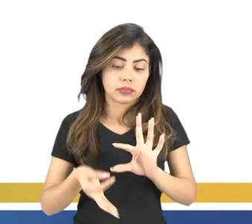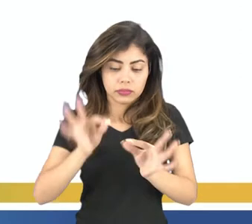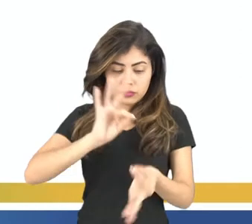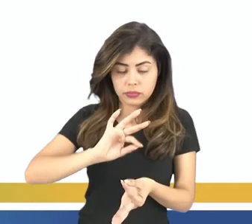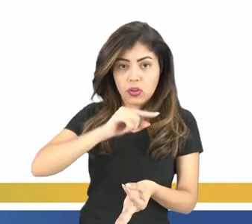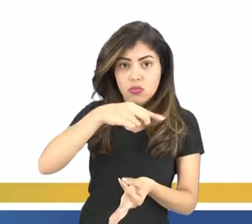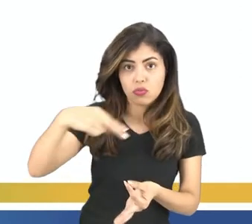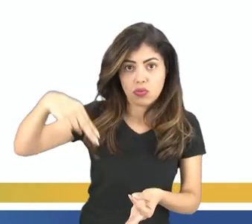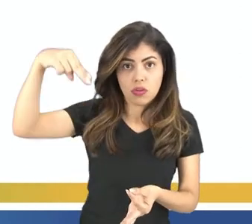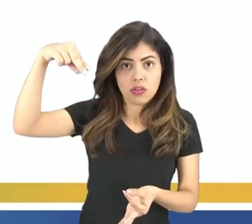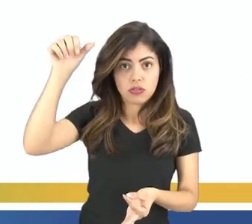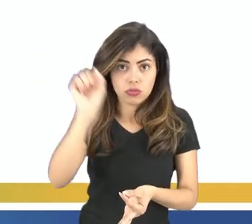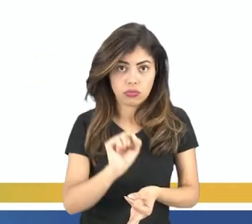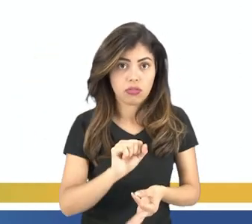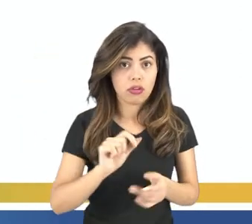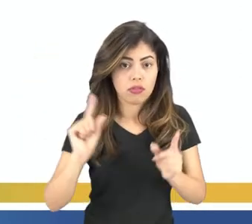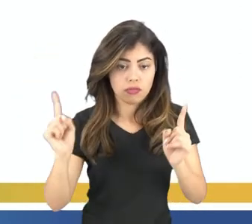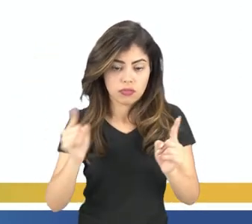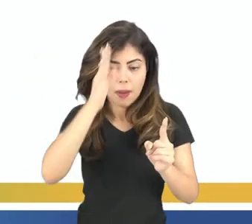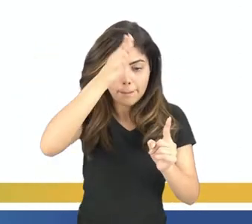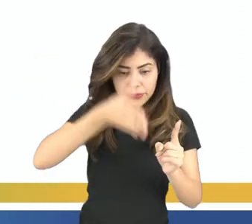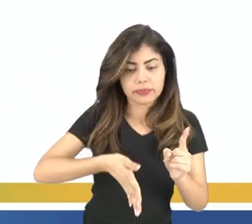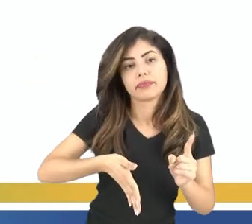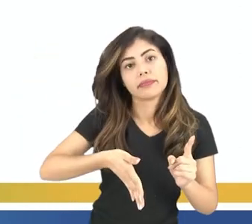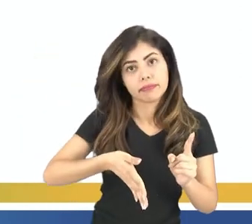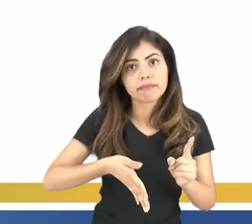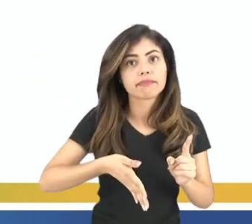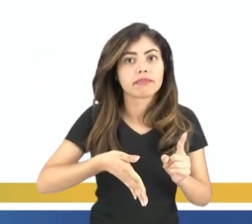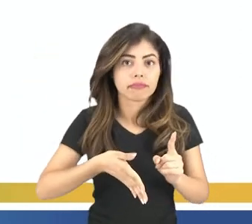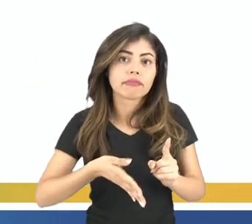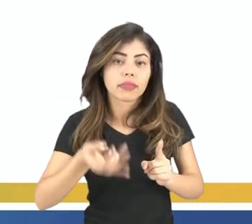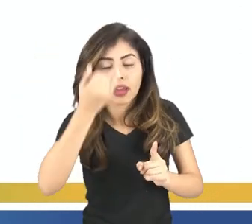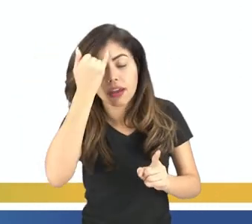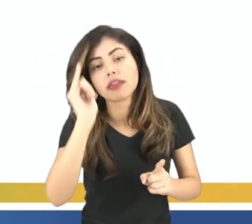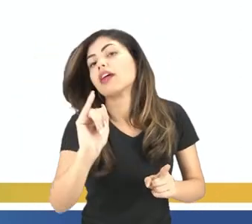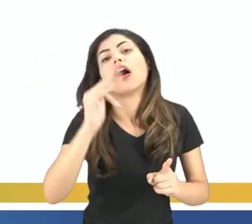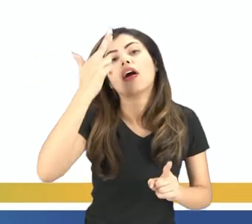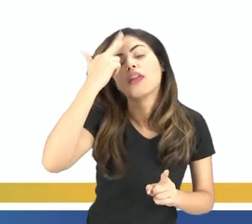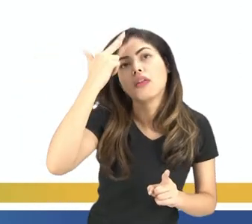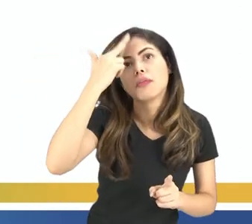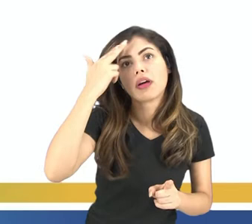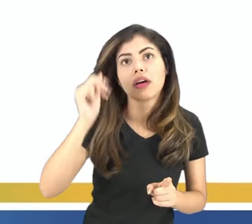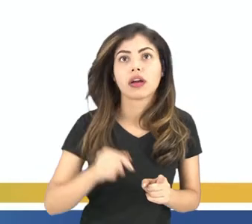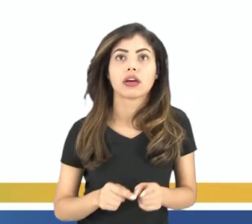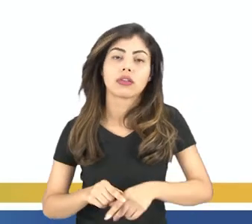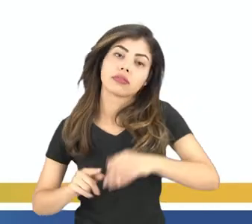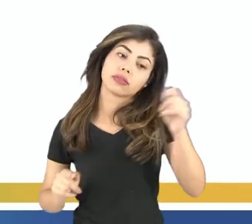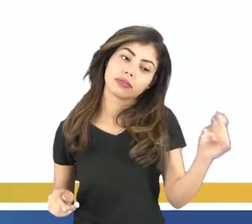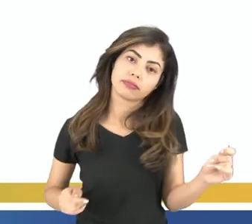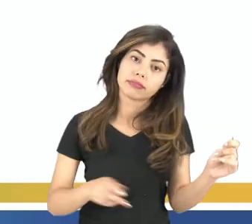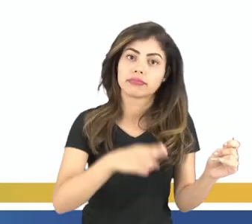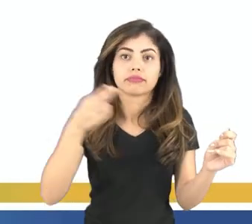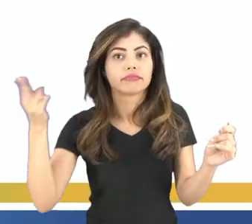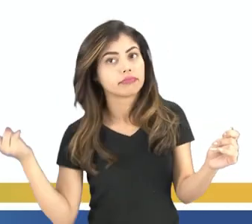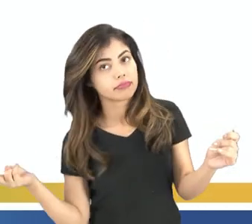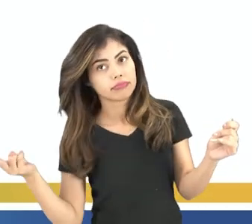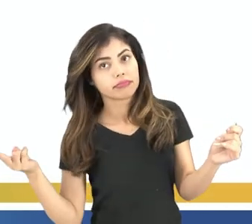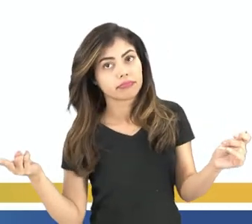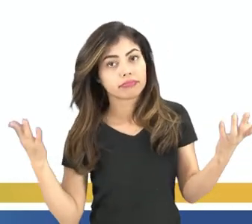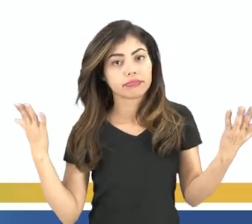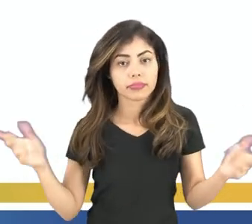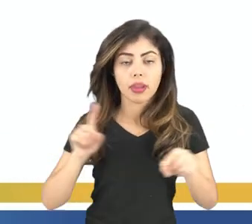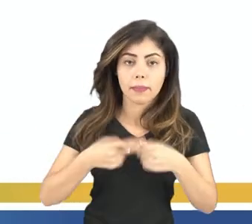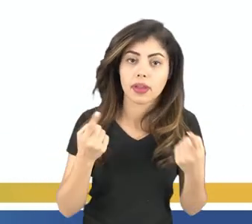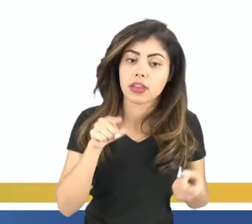tem o norte, do outro lado tem o sul. E você corta ele ao meio. A ideia natural que a gente tem é que o norte vai ficar para um lado, e o sul vai ficar para o outro